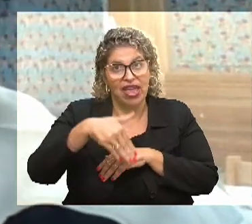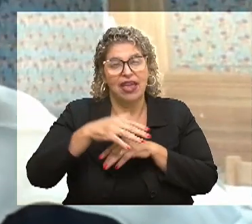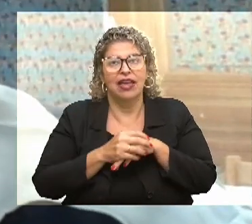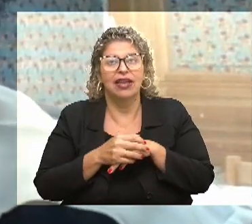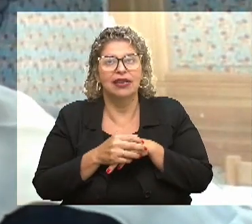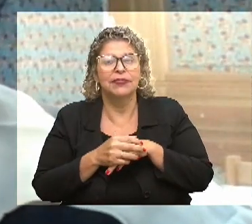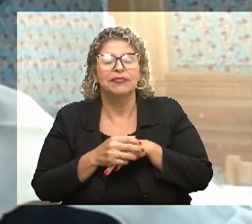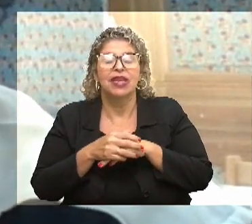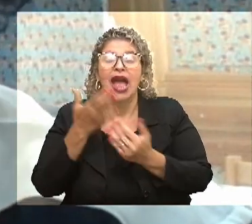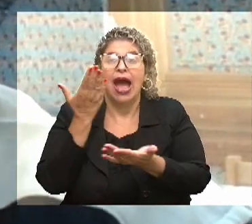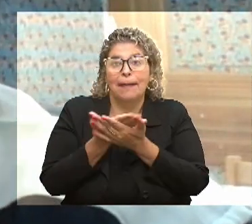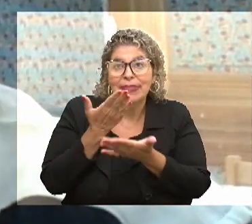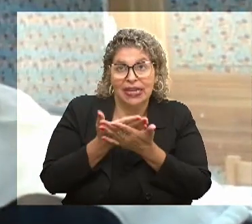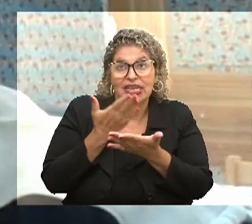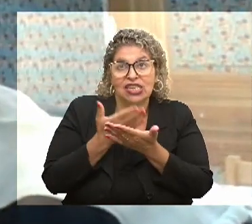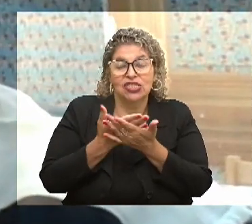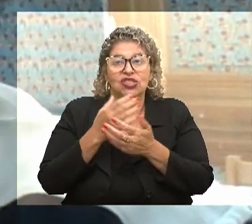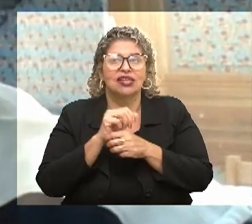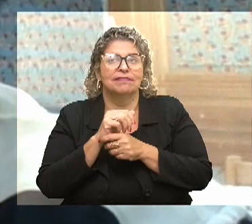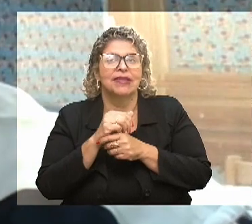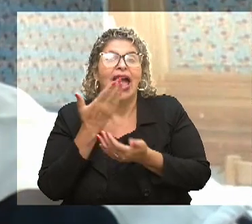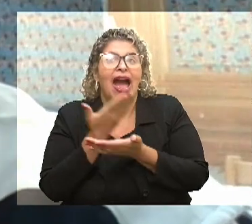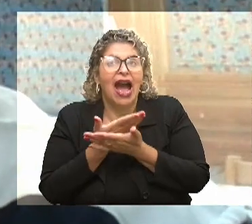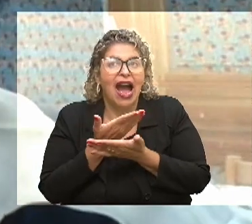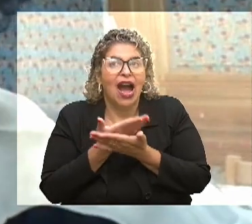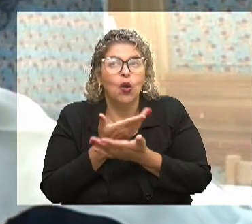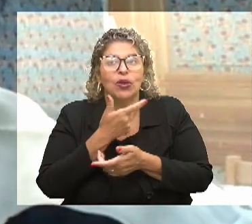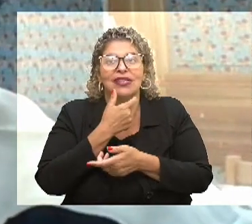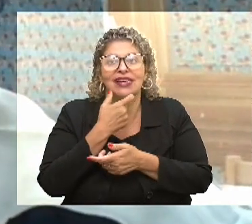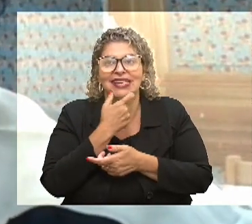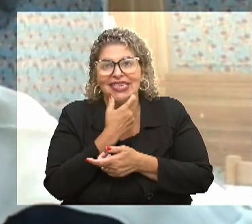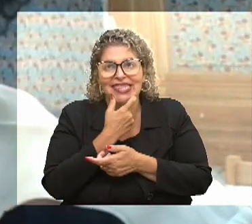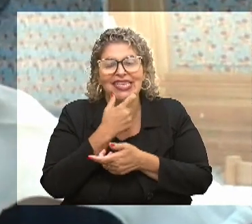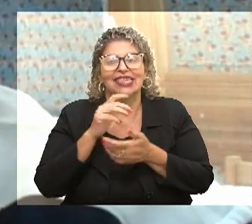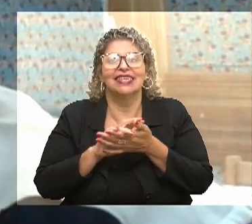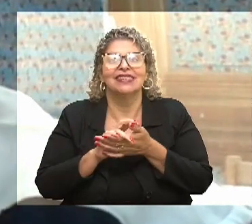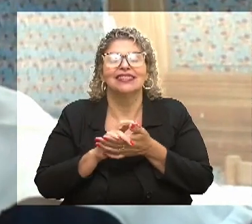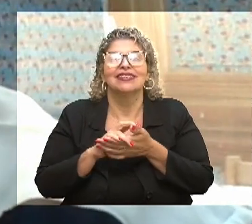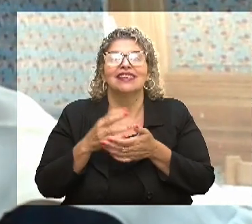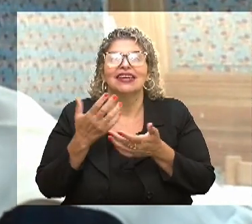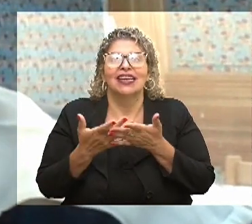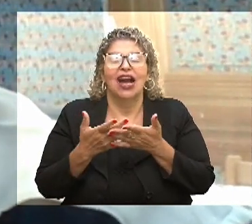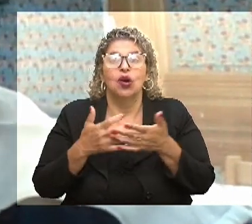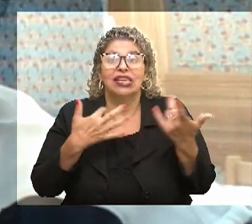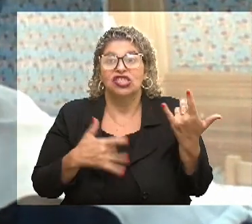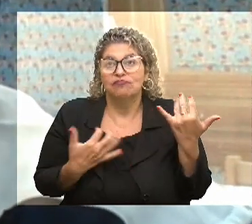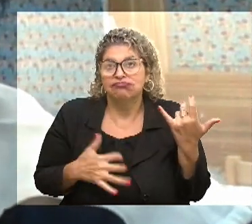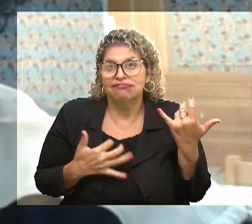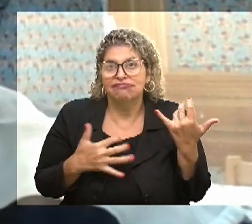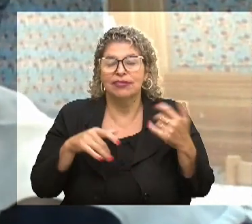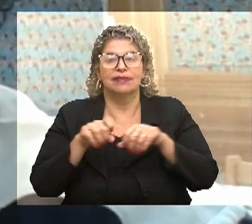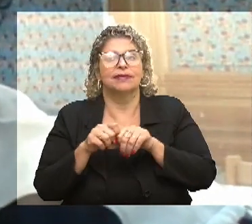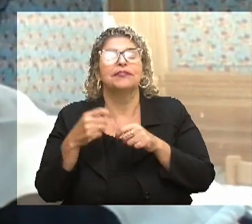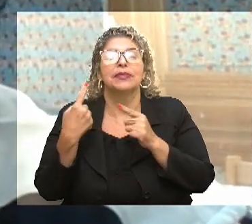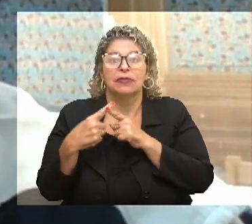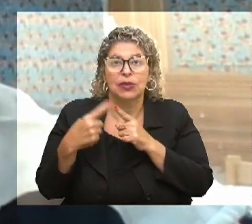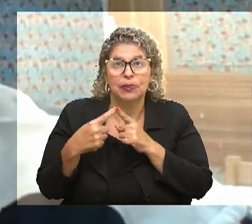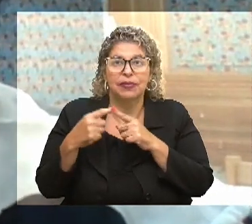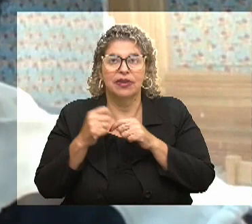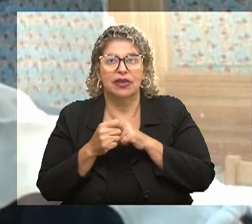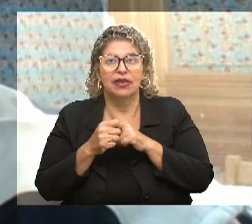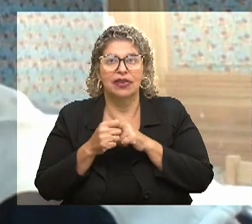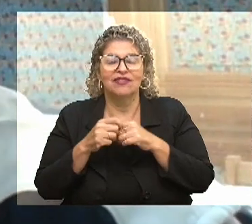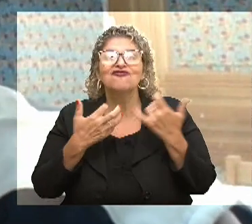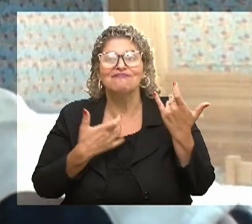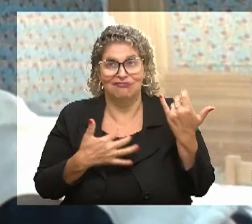eles ganham reforço escolar, aula de inglês, aula de percussão. Hoje nós temos uma escola, praticamente, de